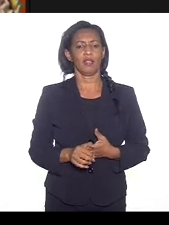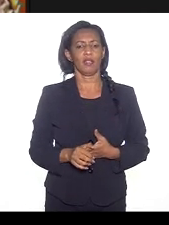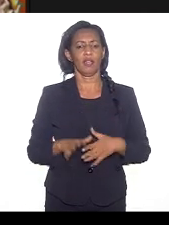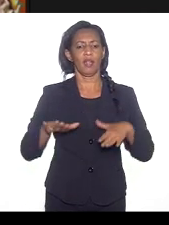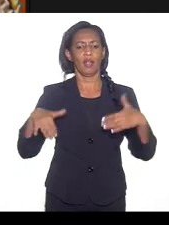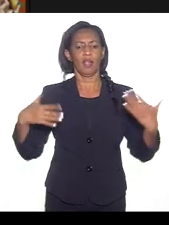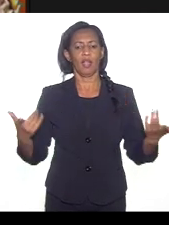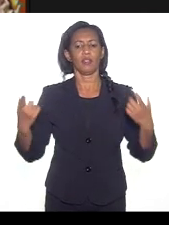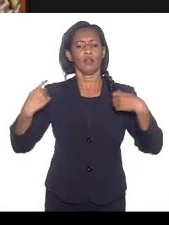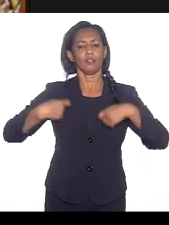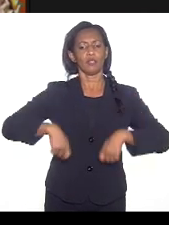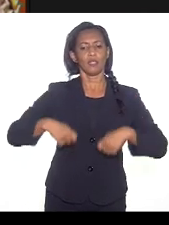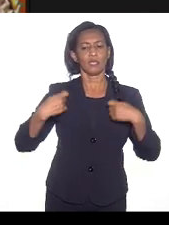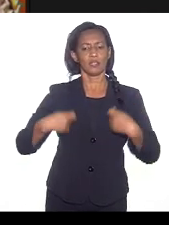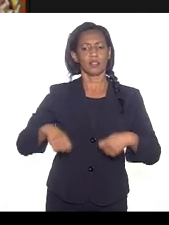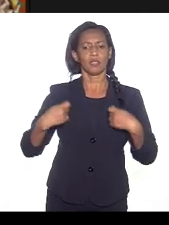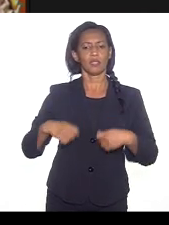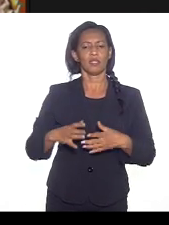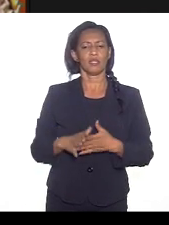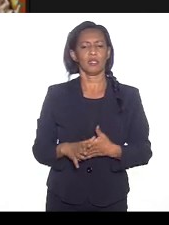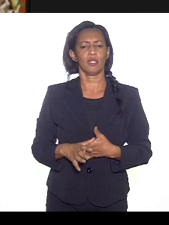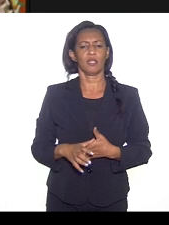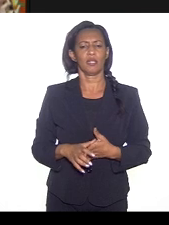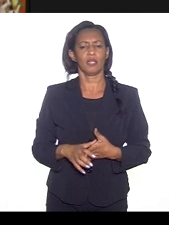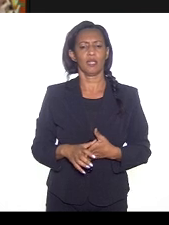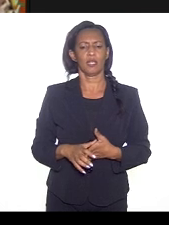tão necessária importante